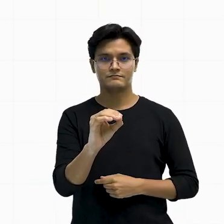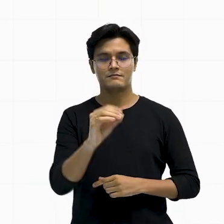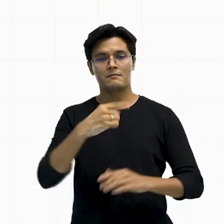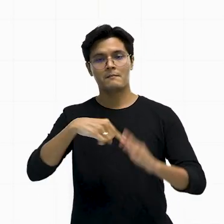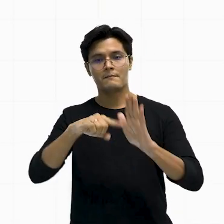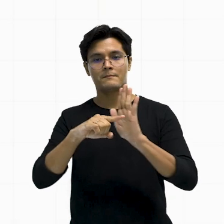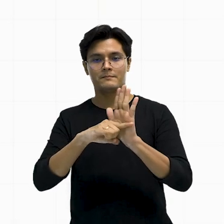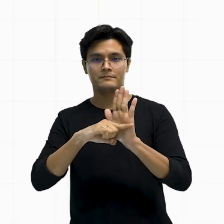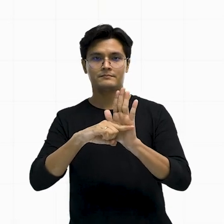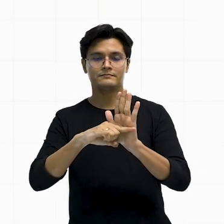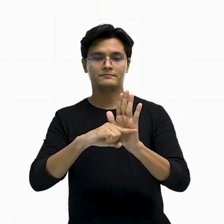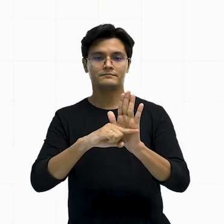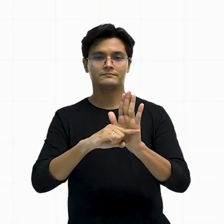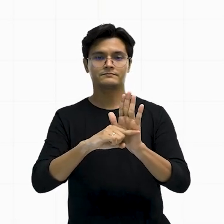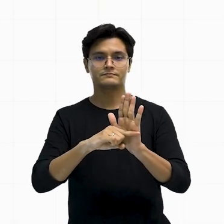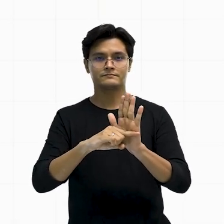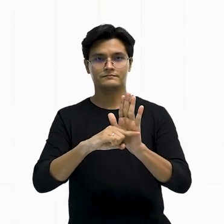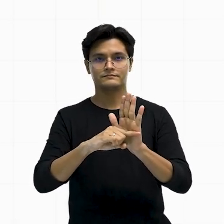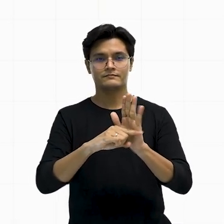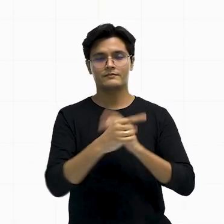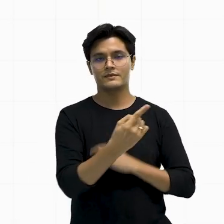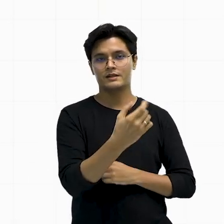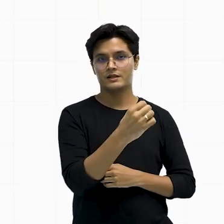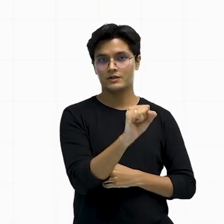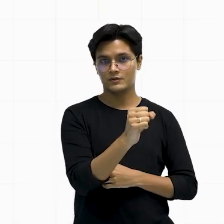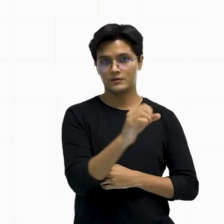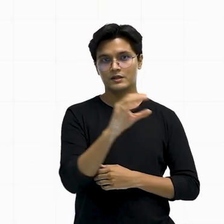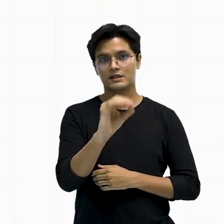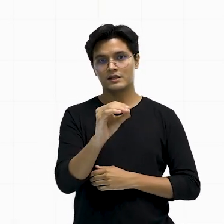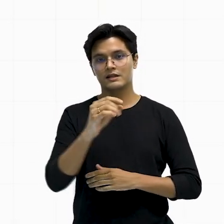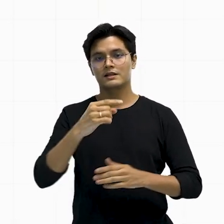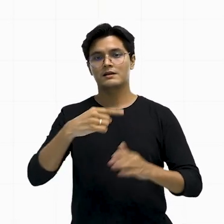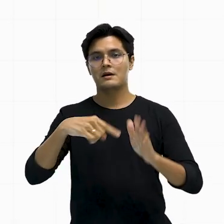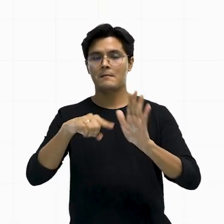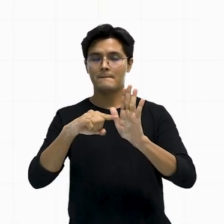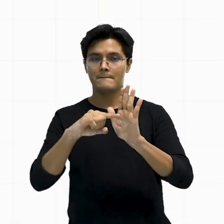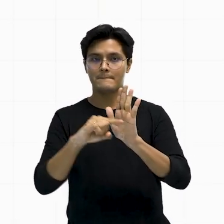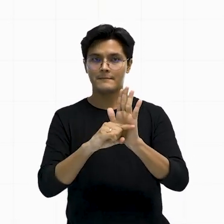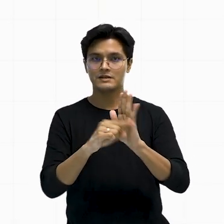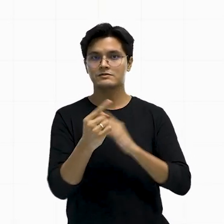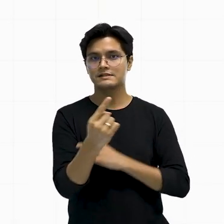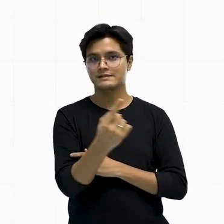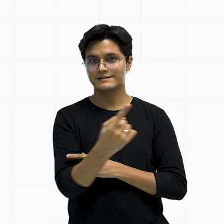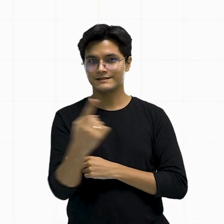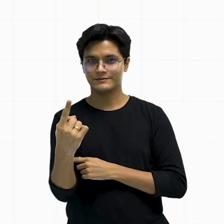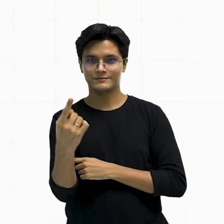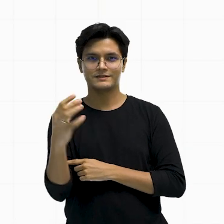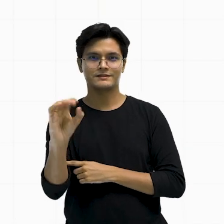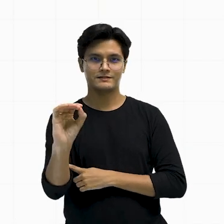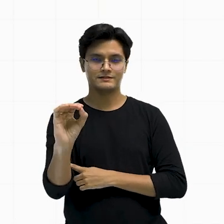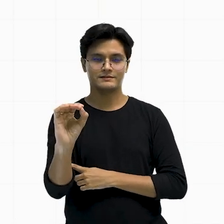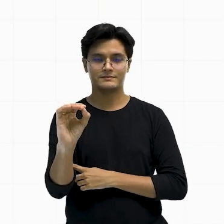menos o 50 mais 60, que vai dar os 110.